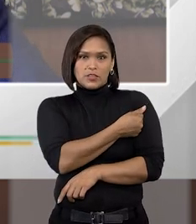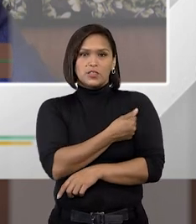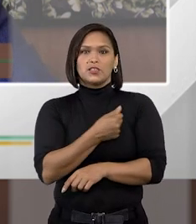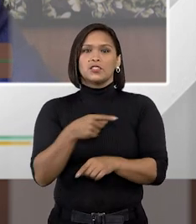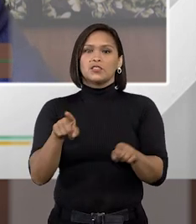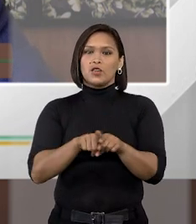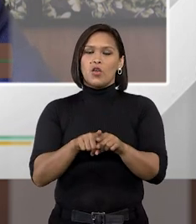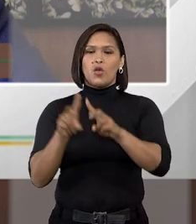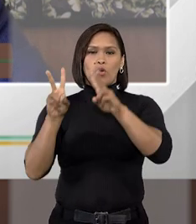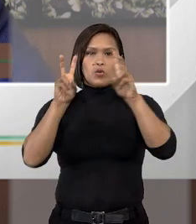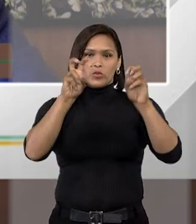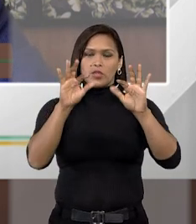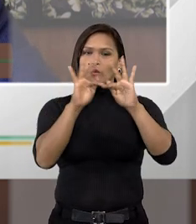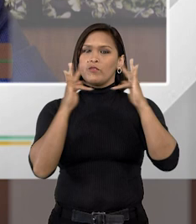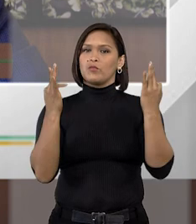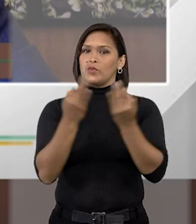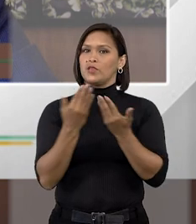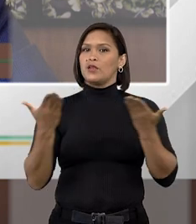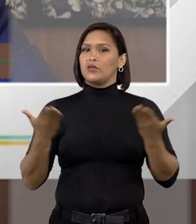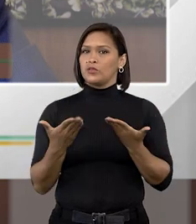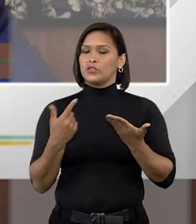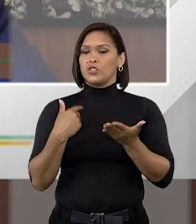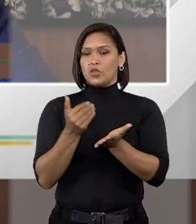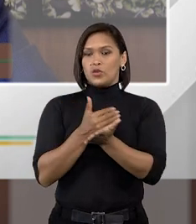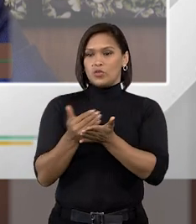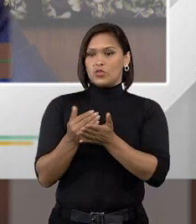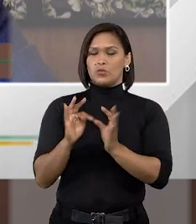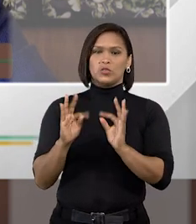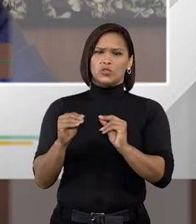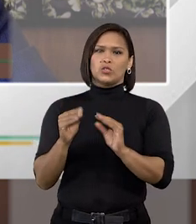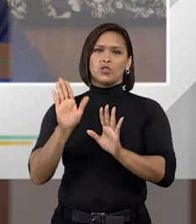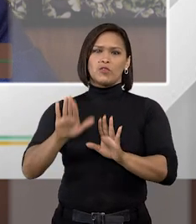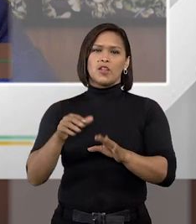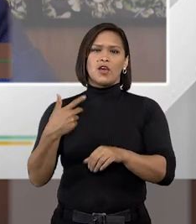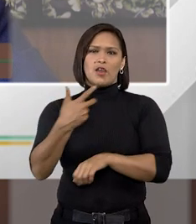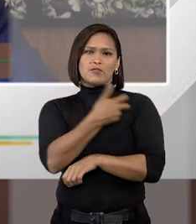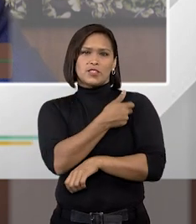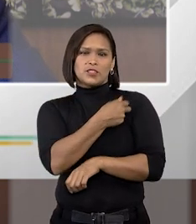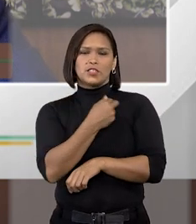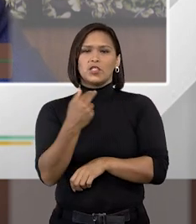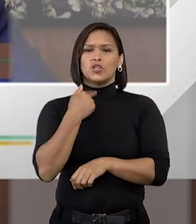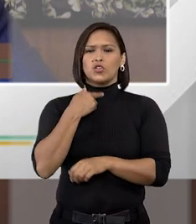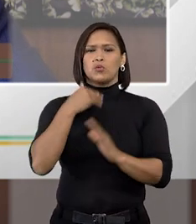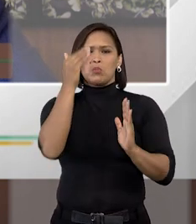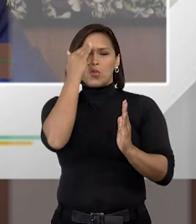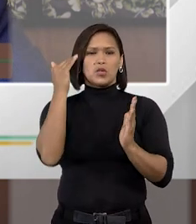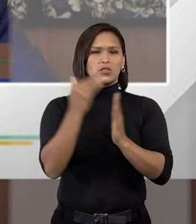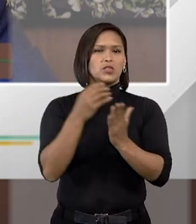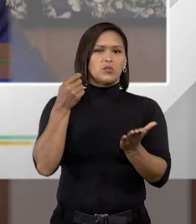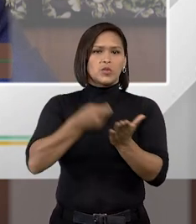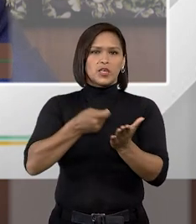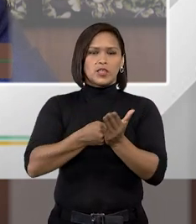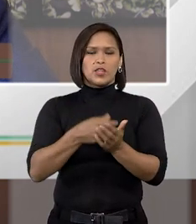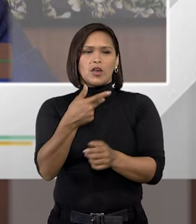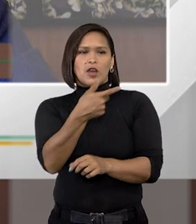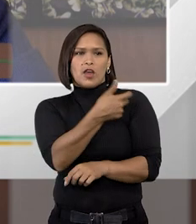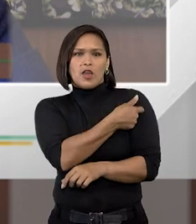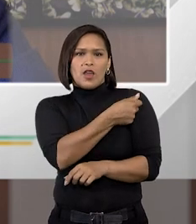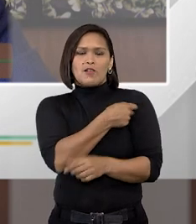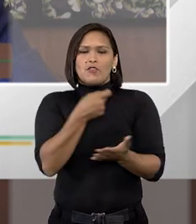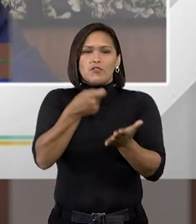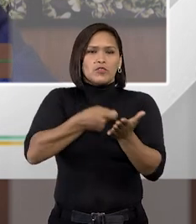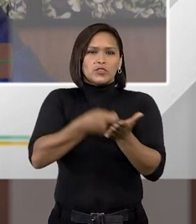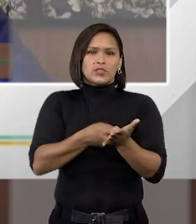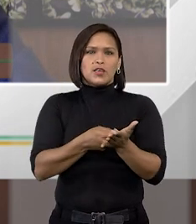como um assunto muito familiar hoje em dia, né? No começo todo mundo falou ah, a vacina não pode ser obrigatória, a vacina não pode ser